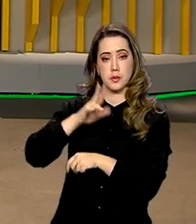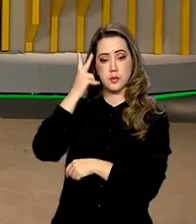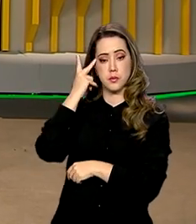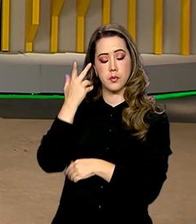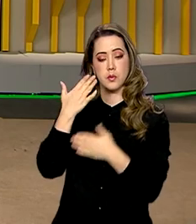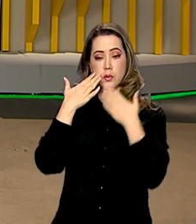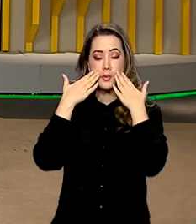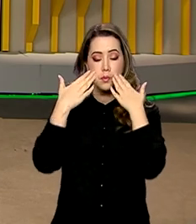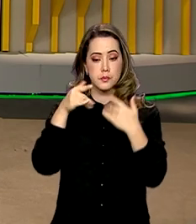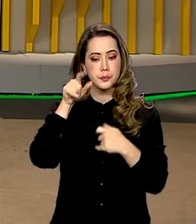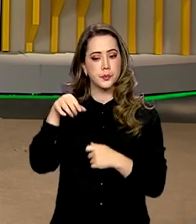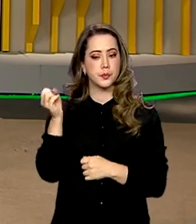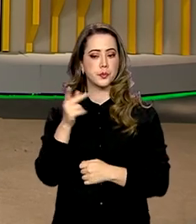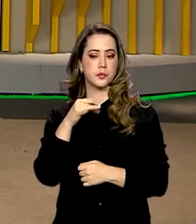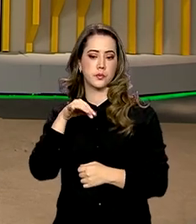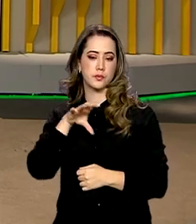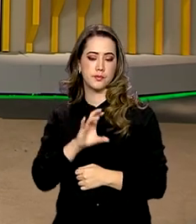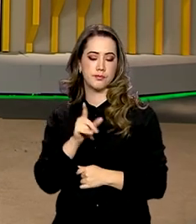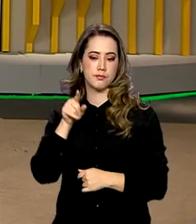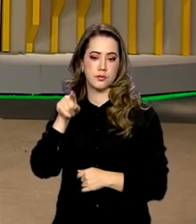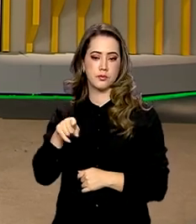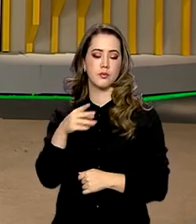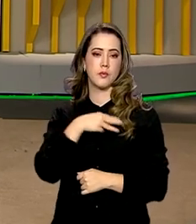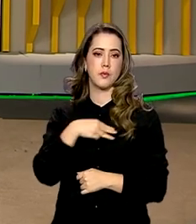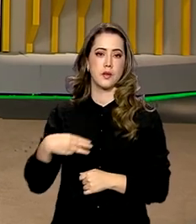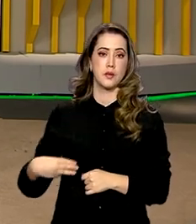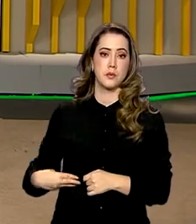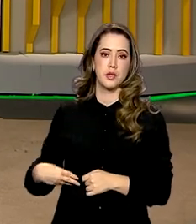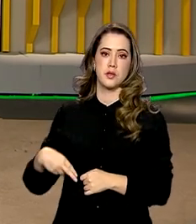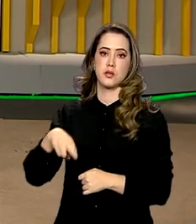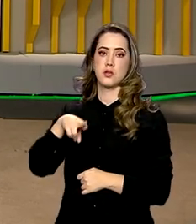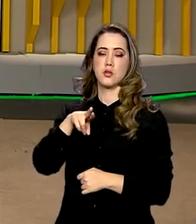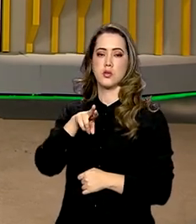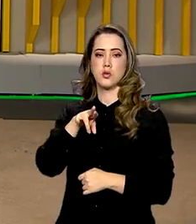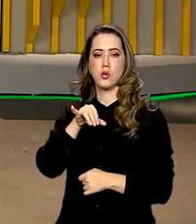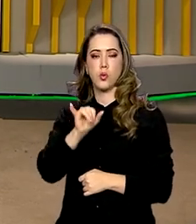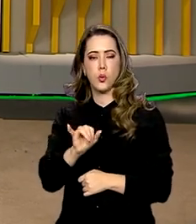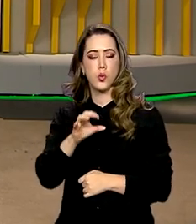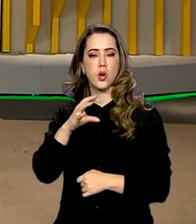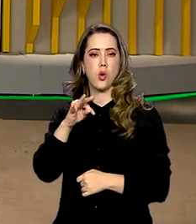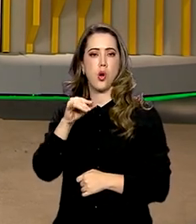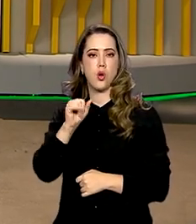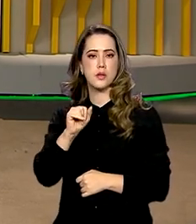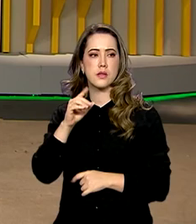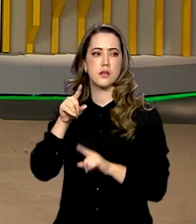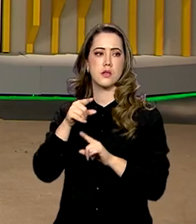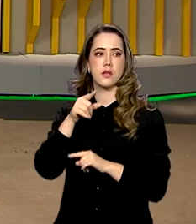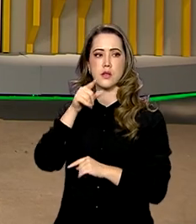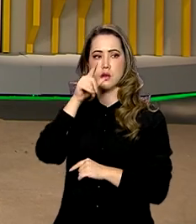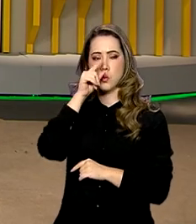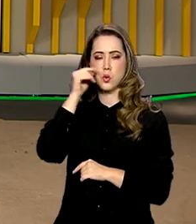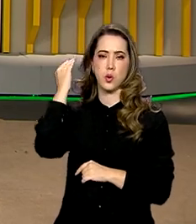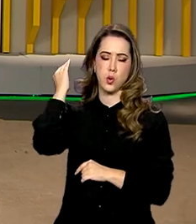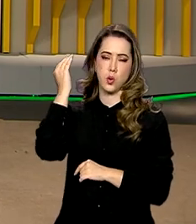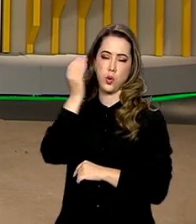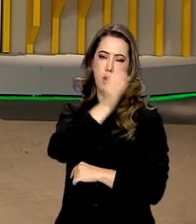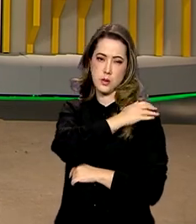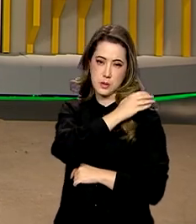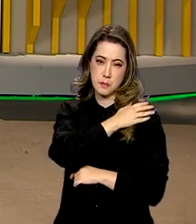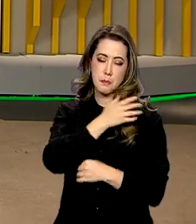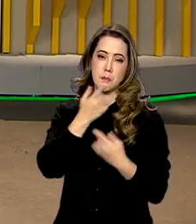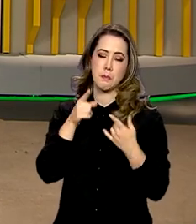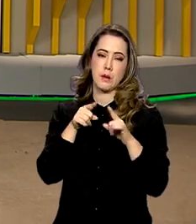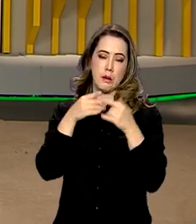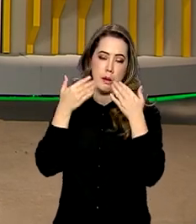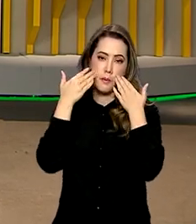apresentou o novo PAC por lá foi o ministro Rui Costa, da Casa Civil. E é claro que o PAC, além de